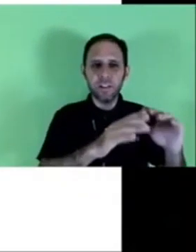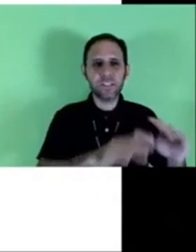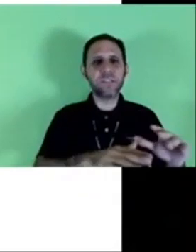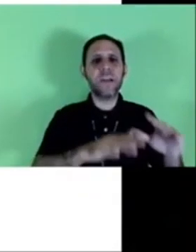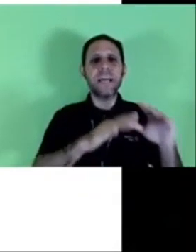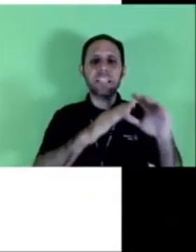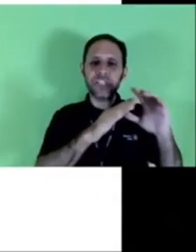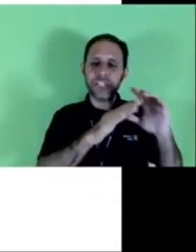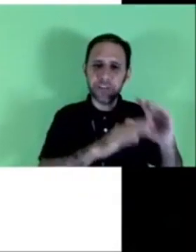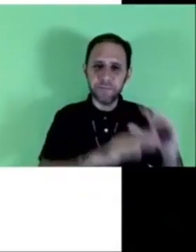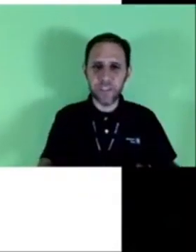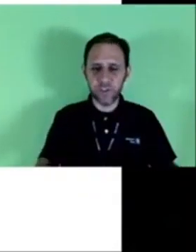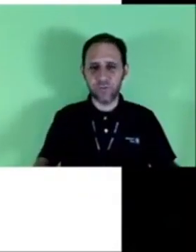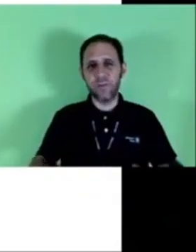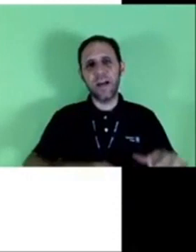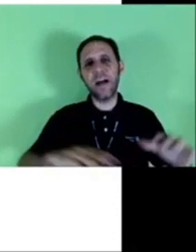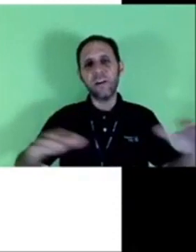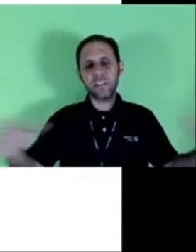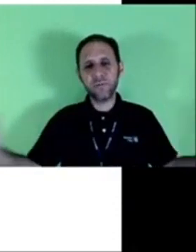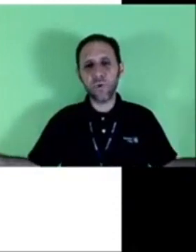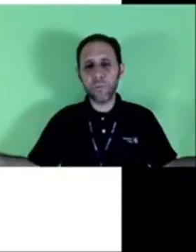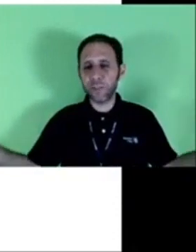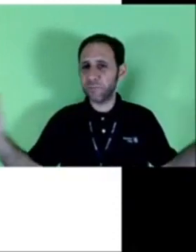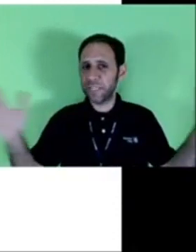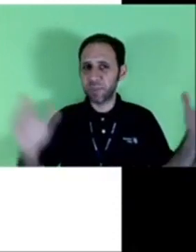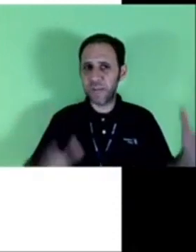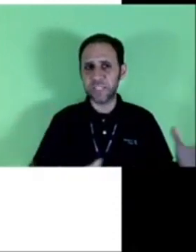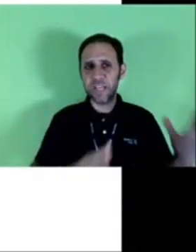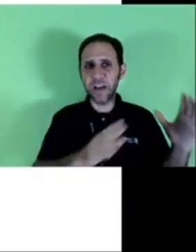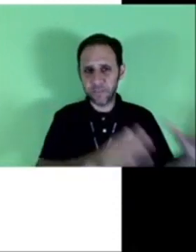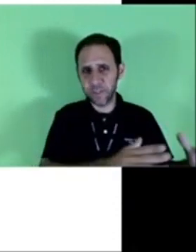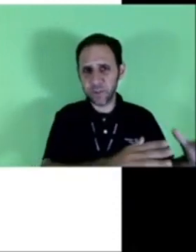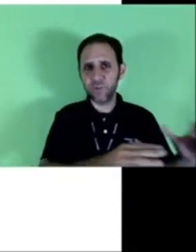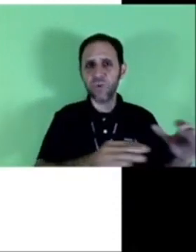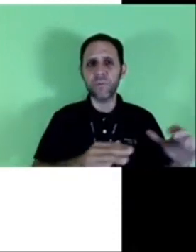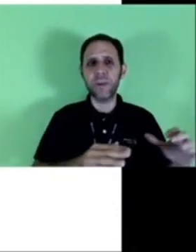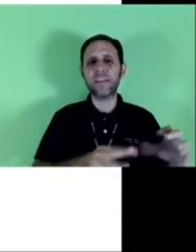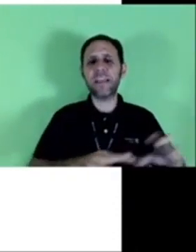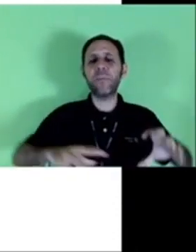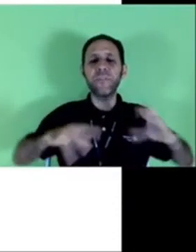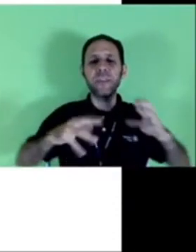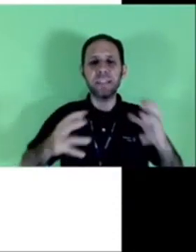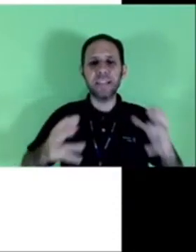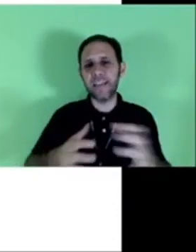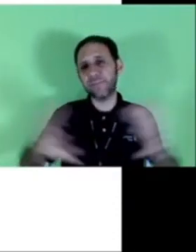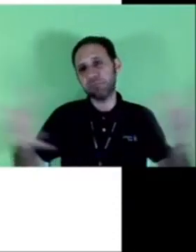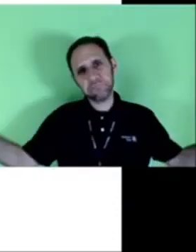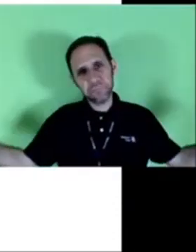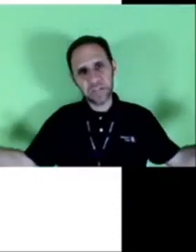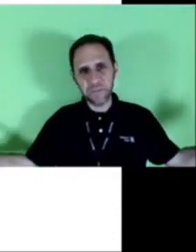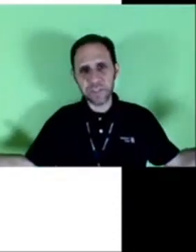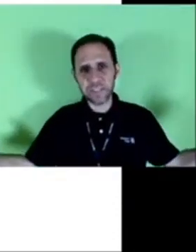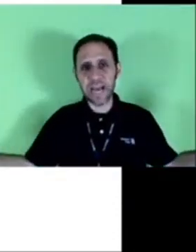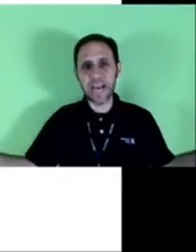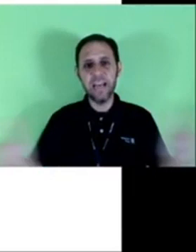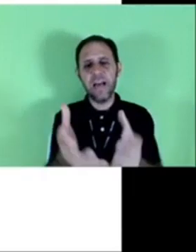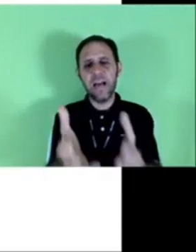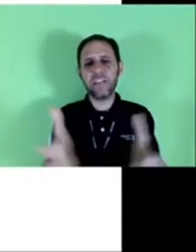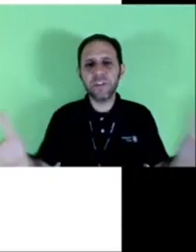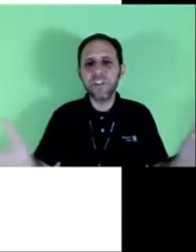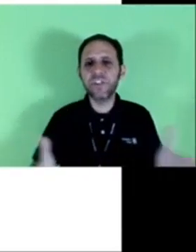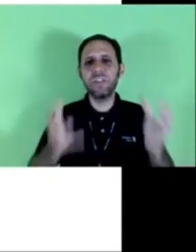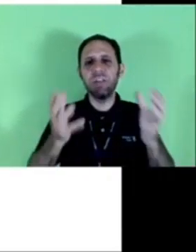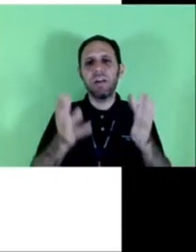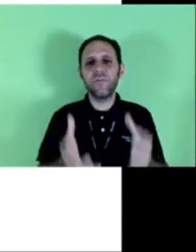bem, agora nós vamos falar de aviso agora são documentos mais fáceis aviso é um documento que tem como finalidade avisar